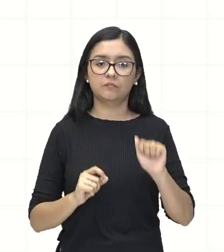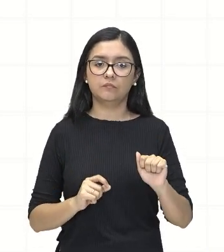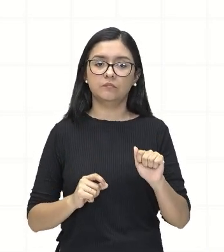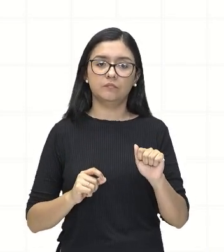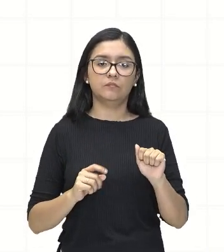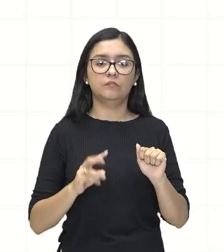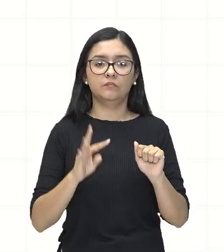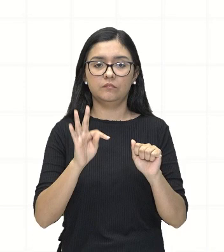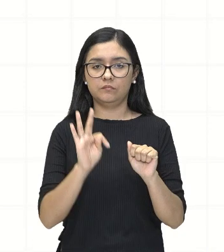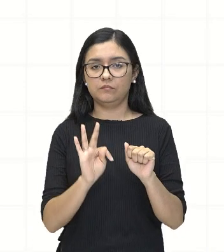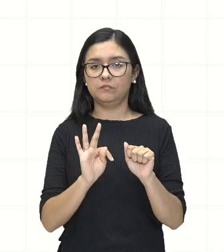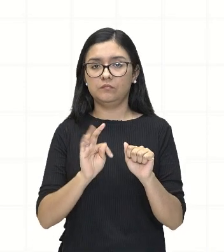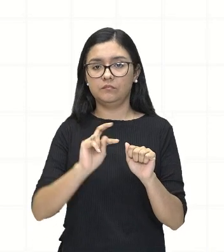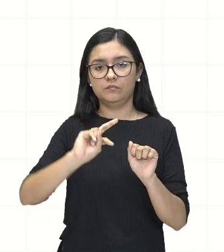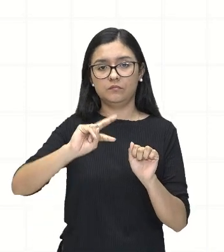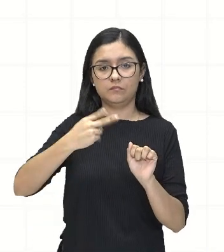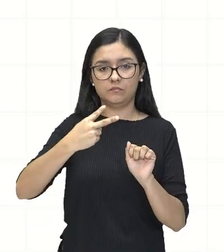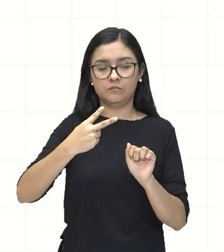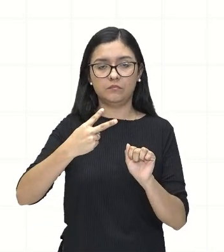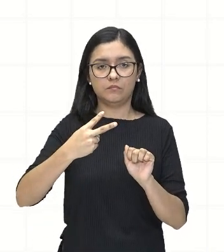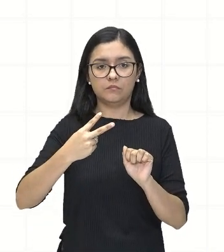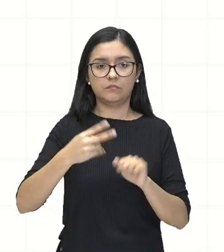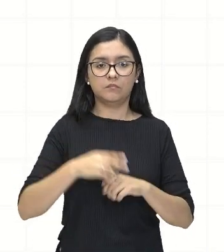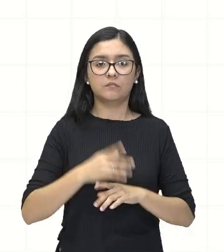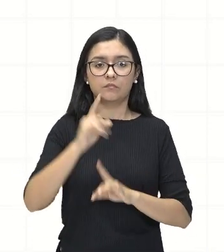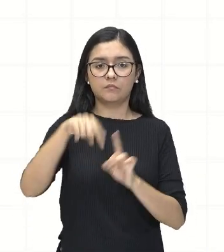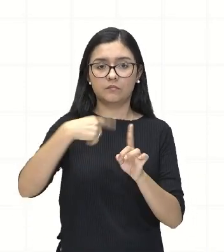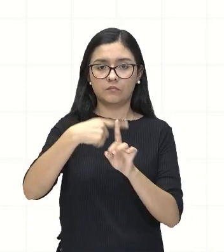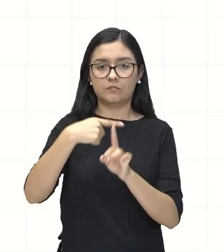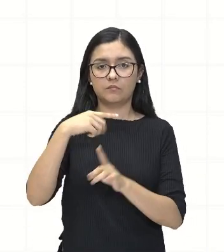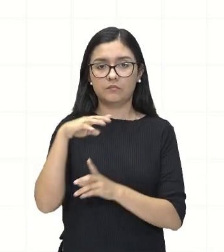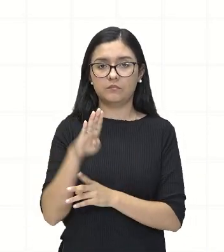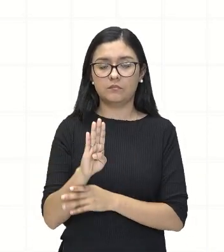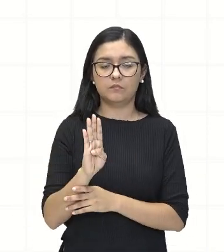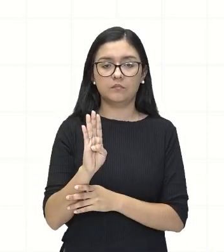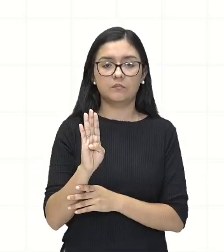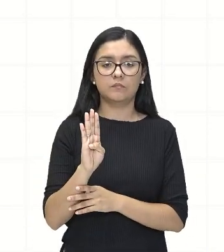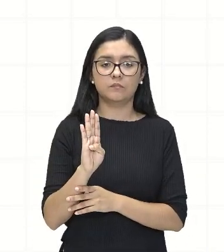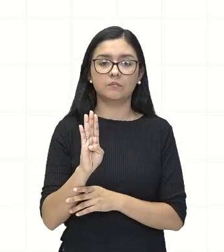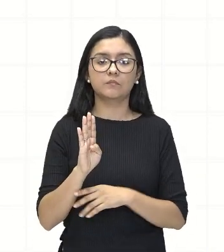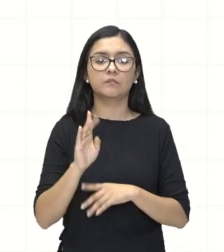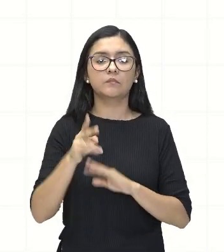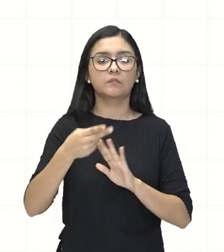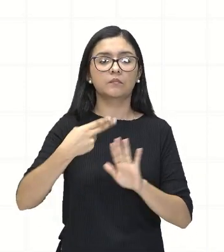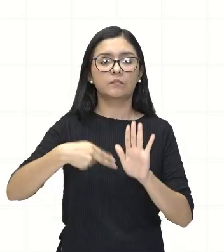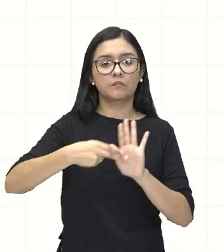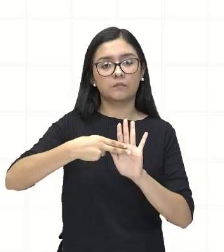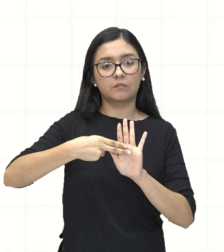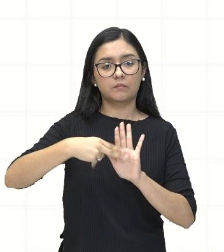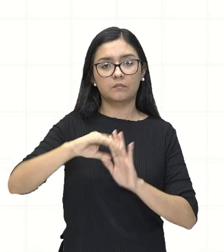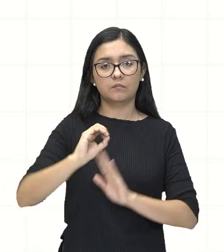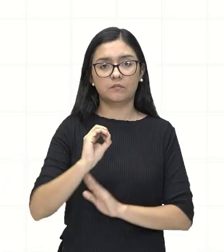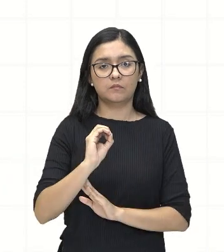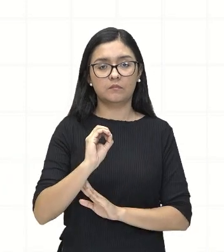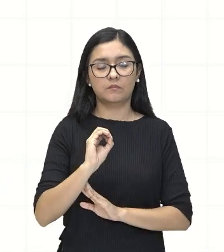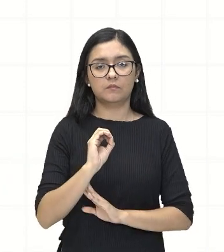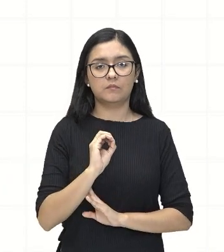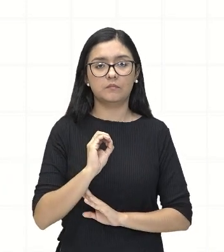At ao quadrado mais B igual a zero. Tá?